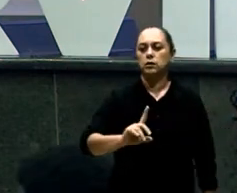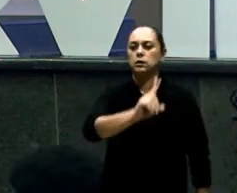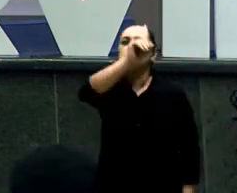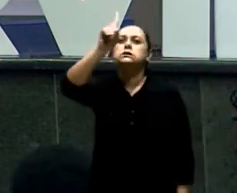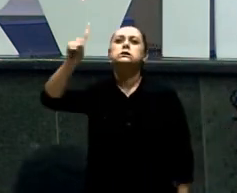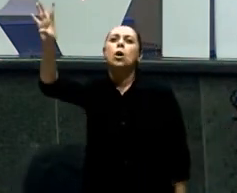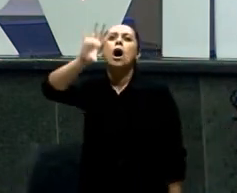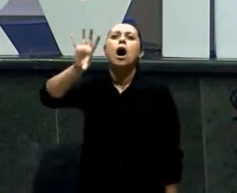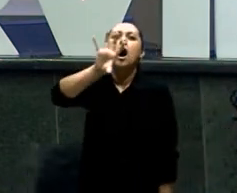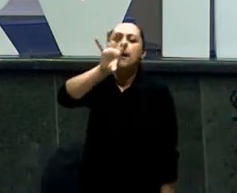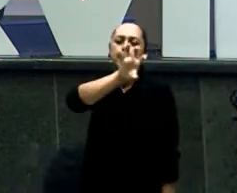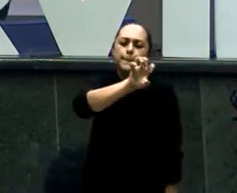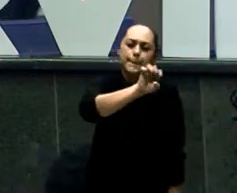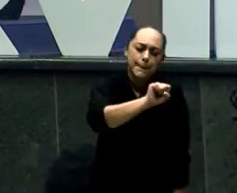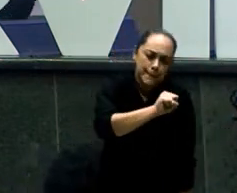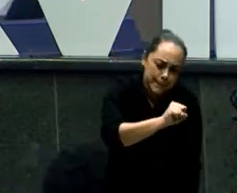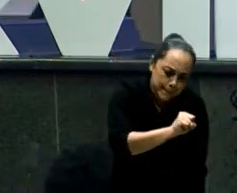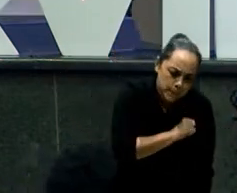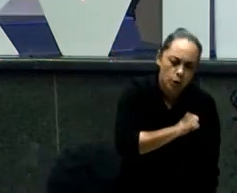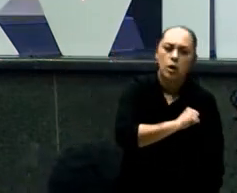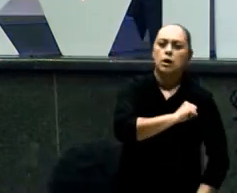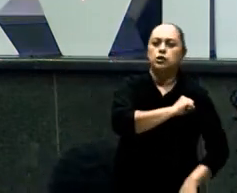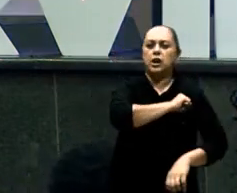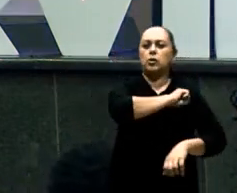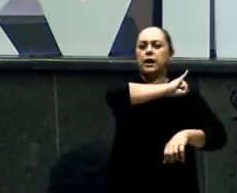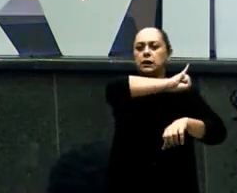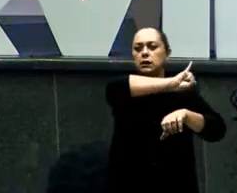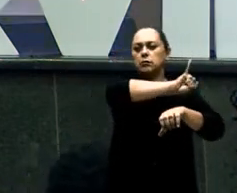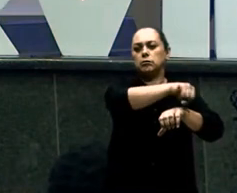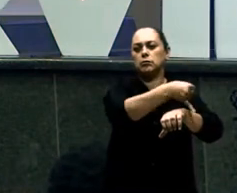Deus passa A trabalhar mais Na nossa vida